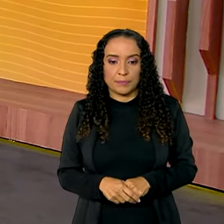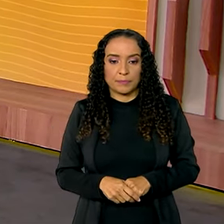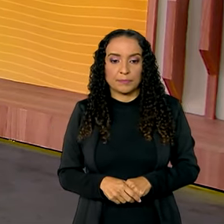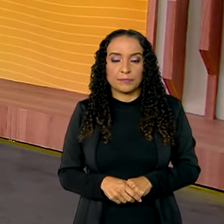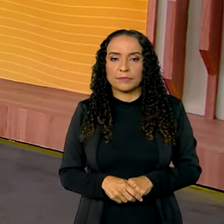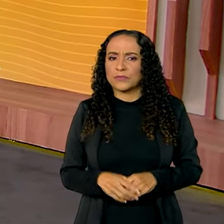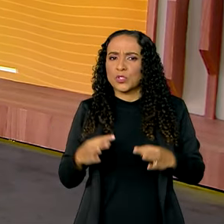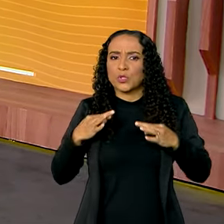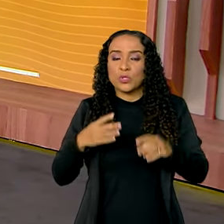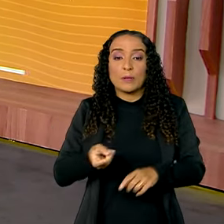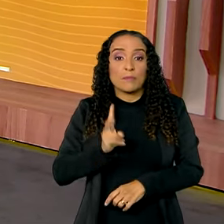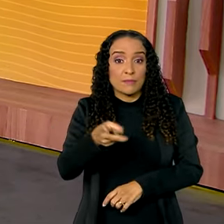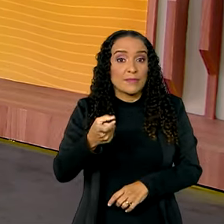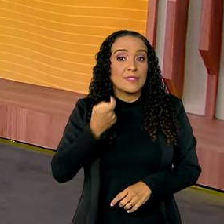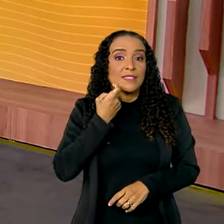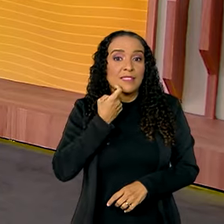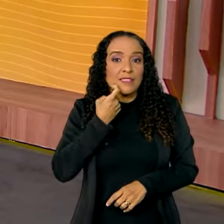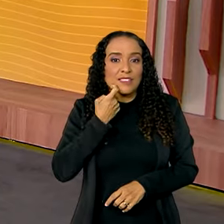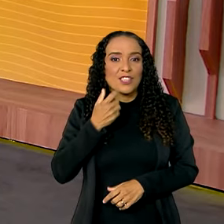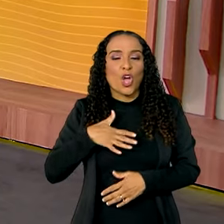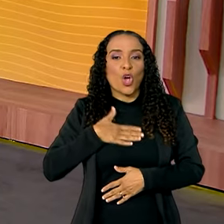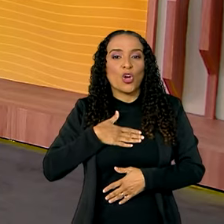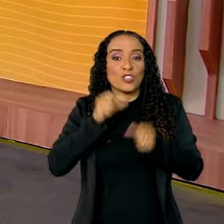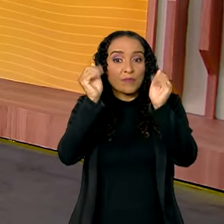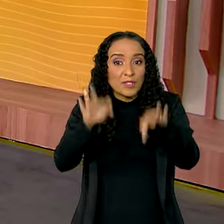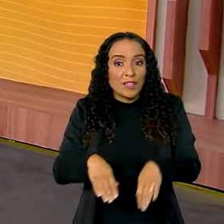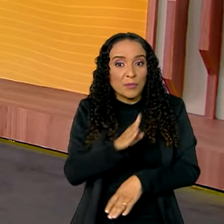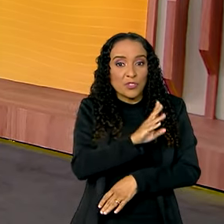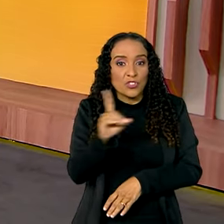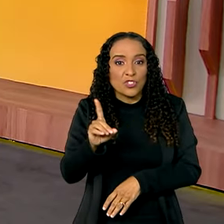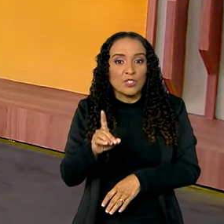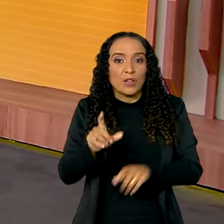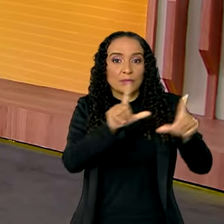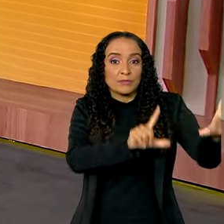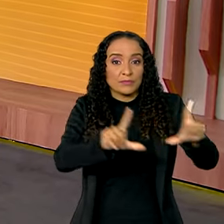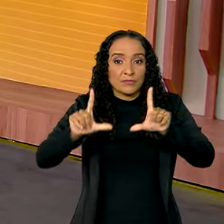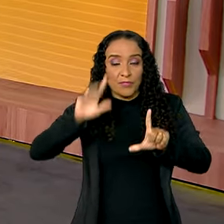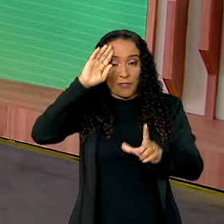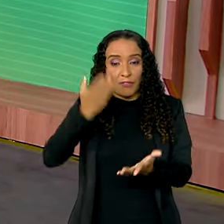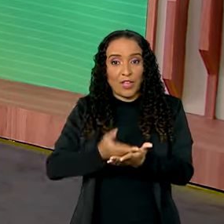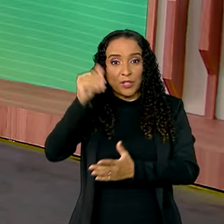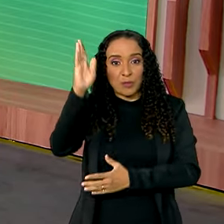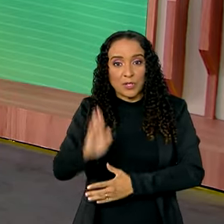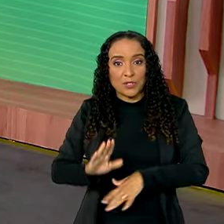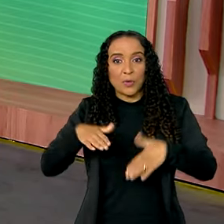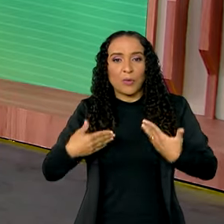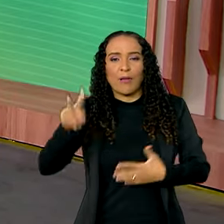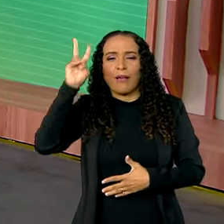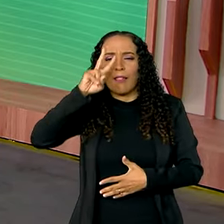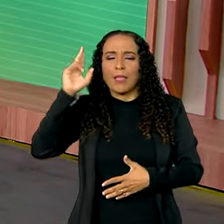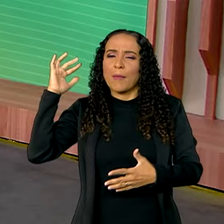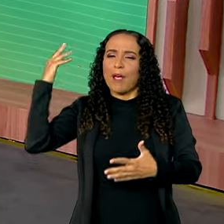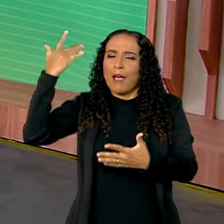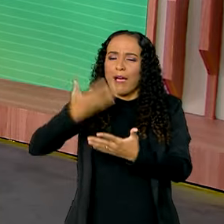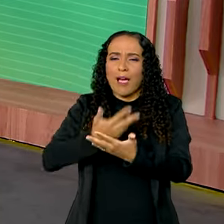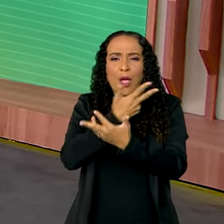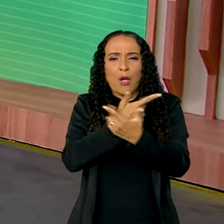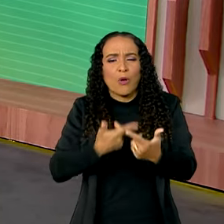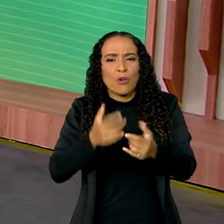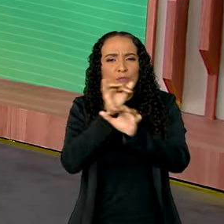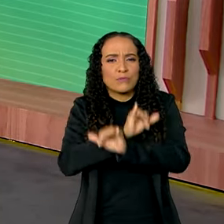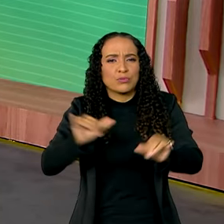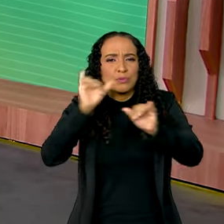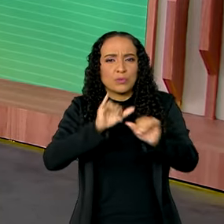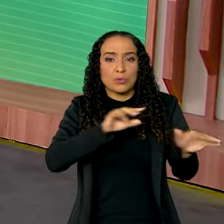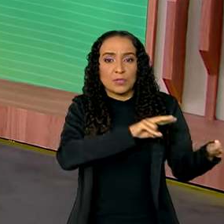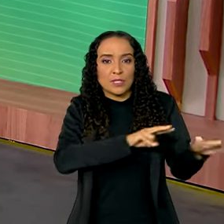Olha, toda sexta-feira a gente gosta de terminar o Brasil em Dia com o quadro Fé no Brasil, que é quando a gente relembra aí notícias divulgadas